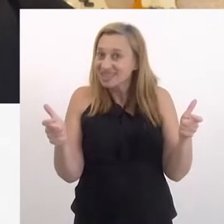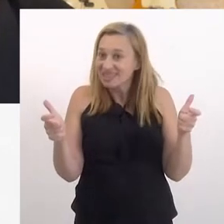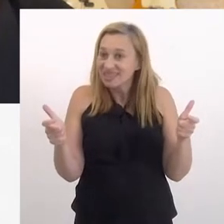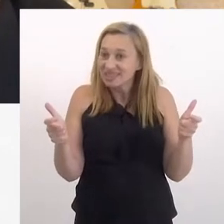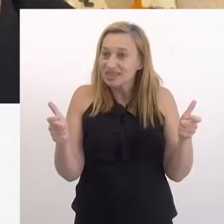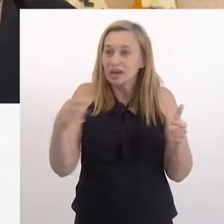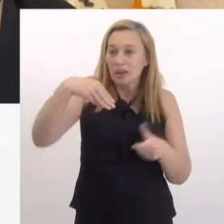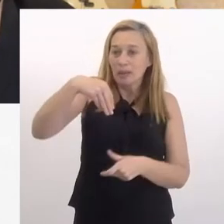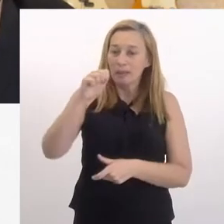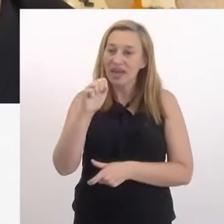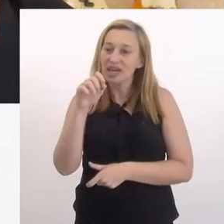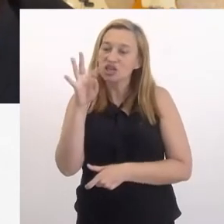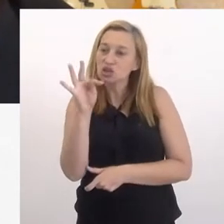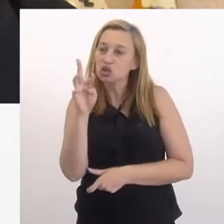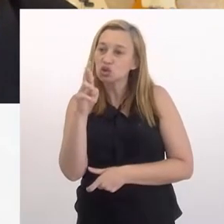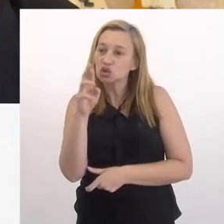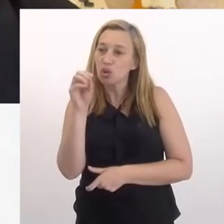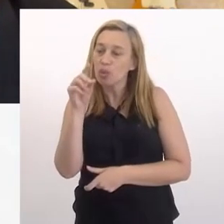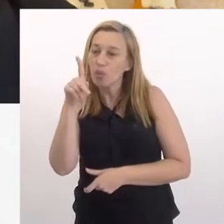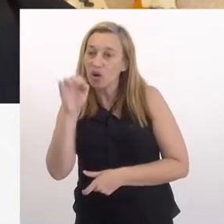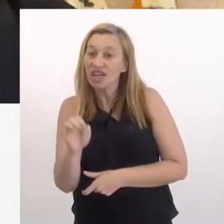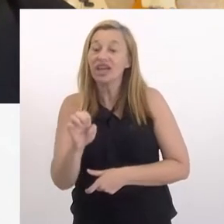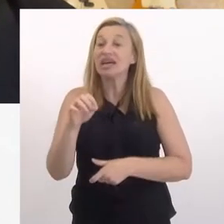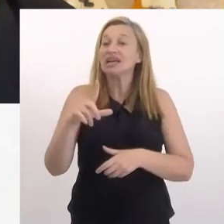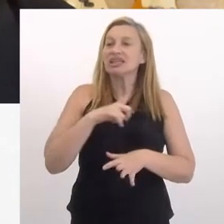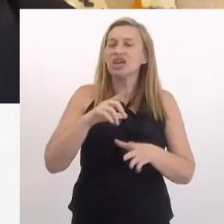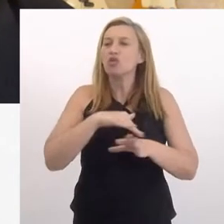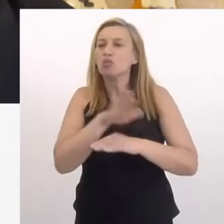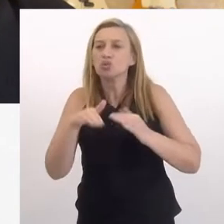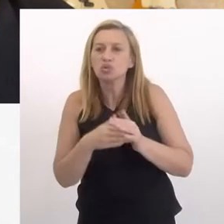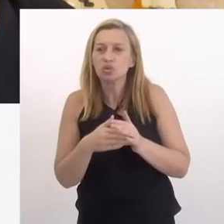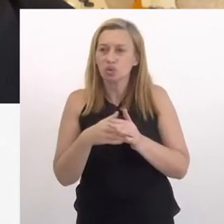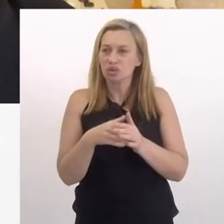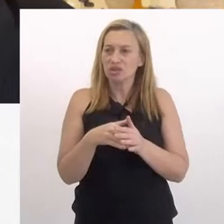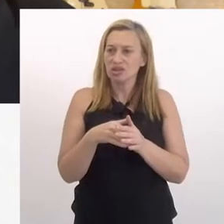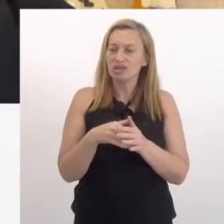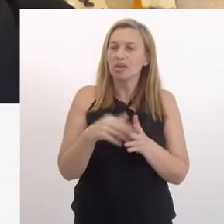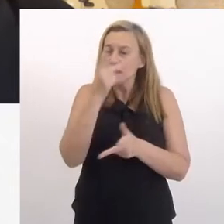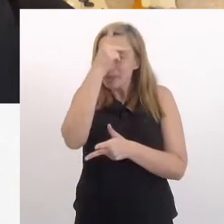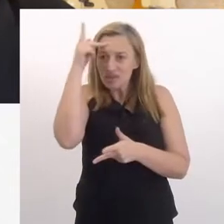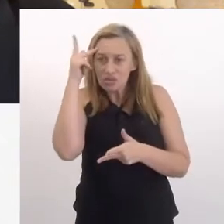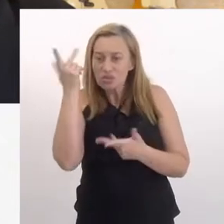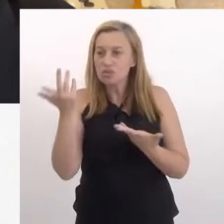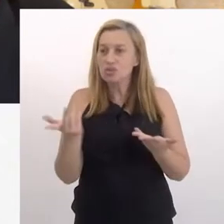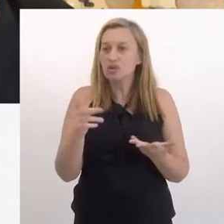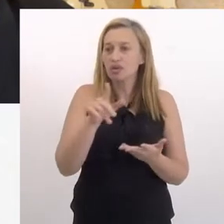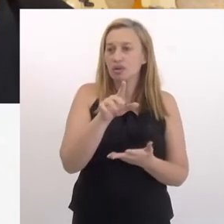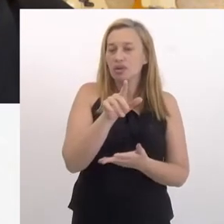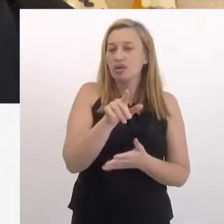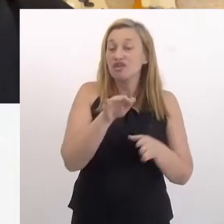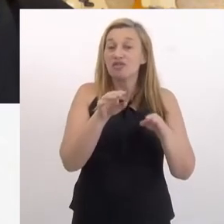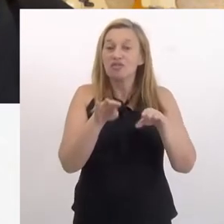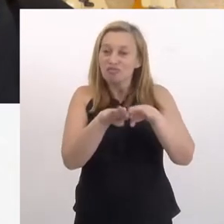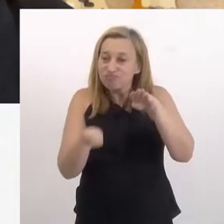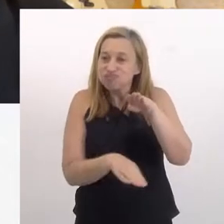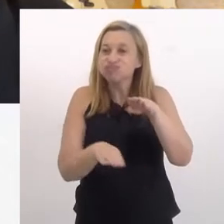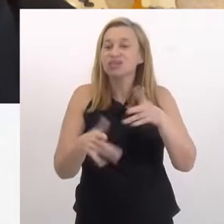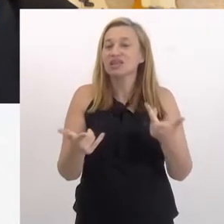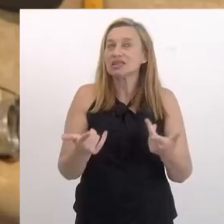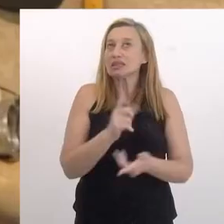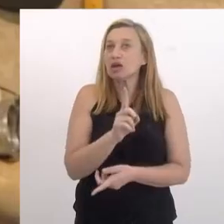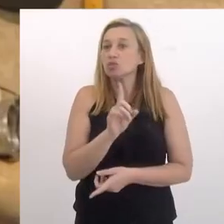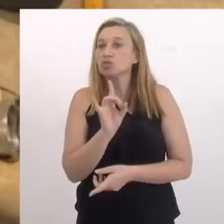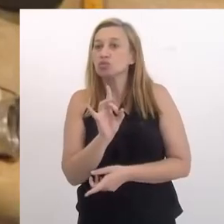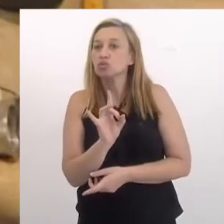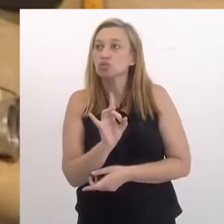uma metrópole, eu acho que tem, como toda metrópole, as suas, os seus paradoxos, suas desigualdades.